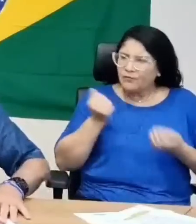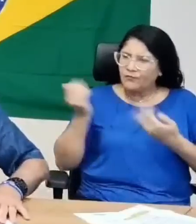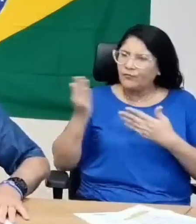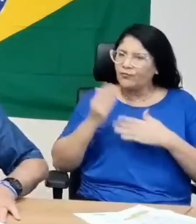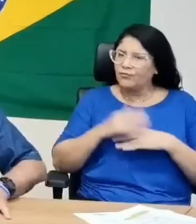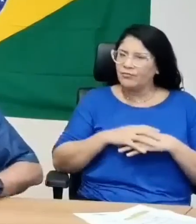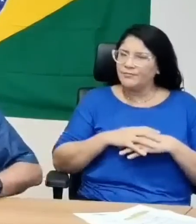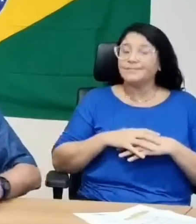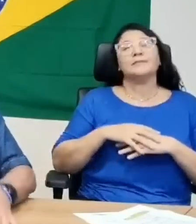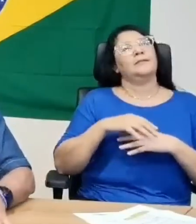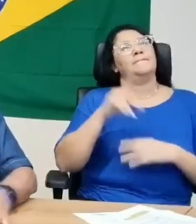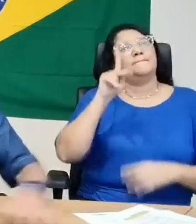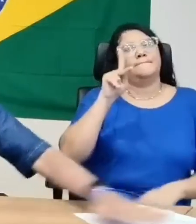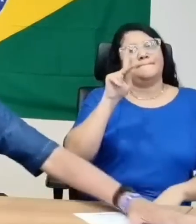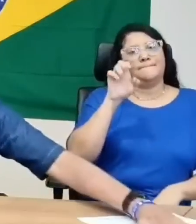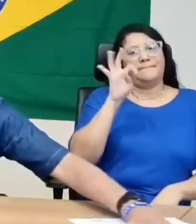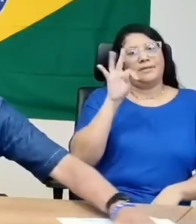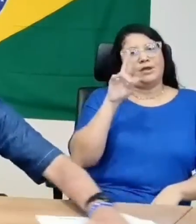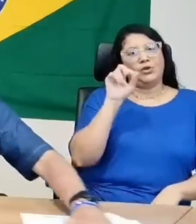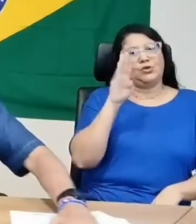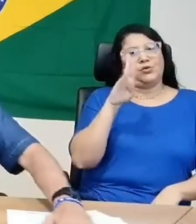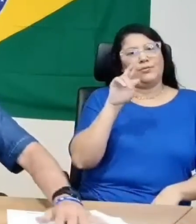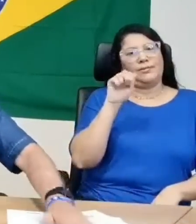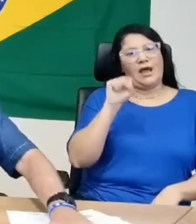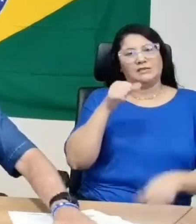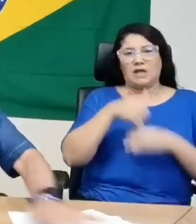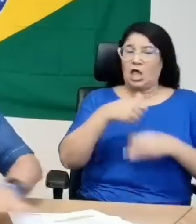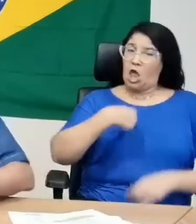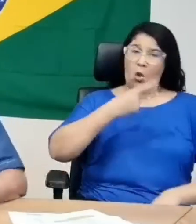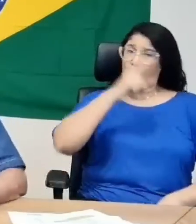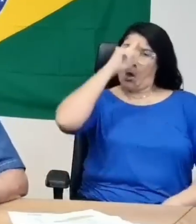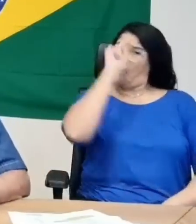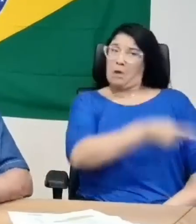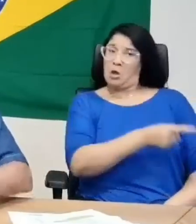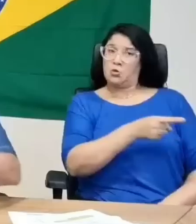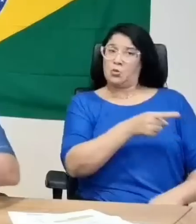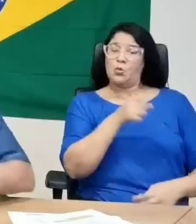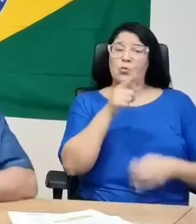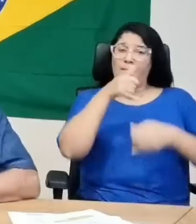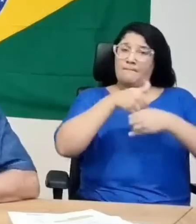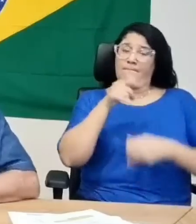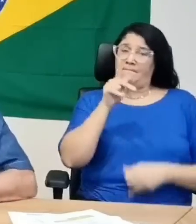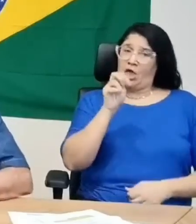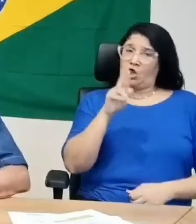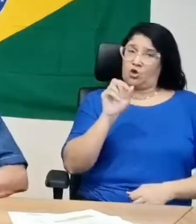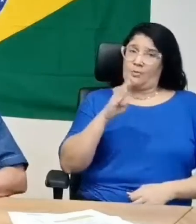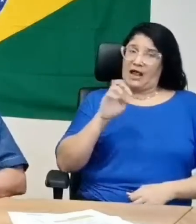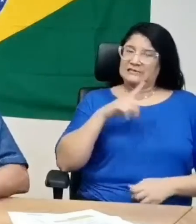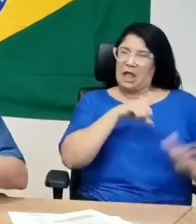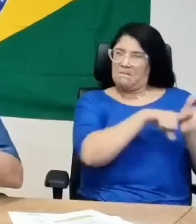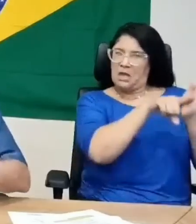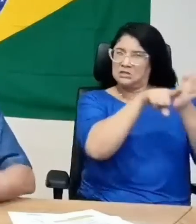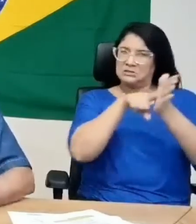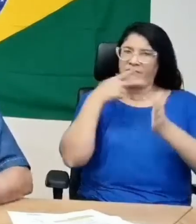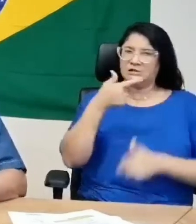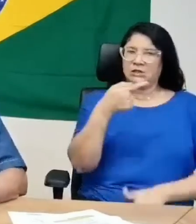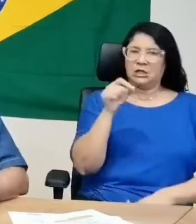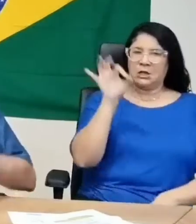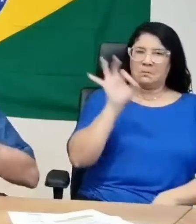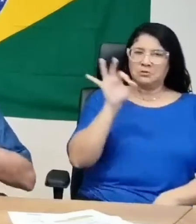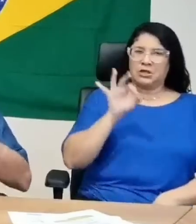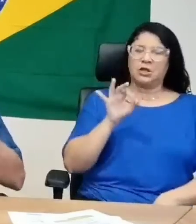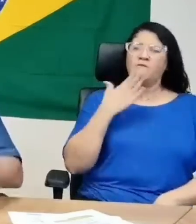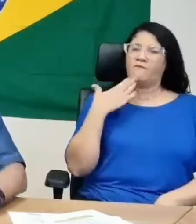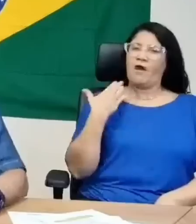A Petrobras, eu não mando na Petrobras, deixar bem claro. Tem uma pesquisa aí dizendo que é 70%